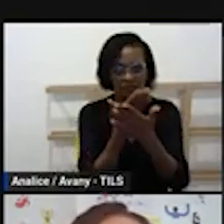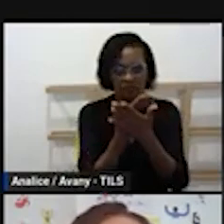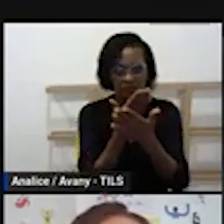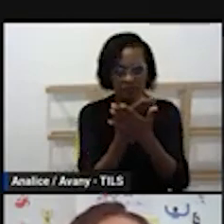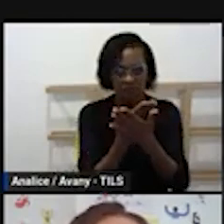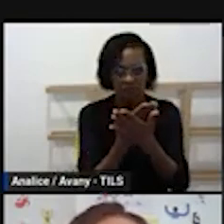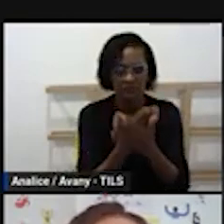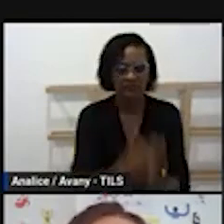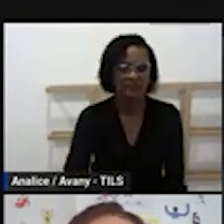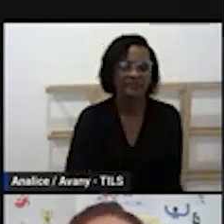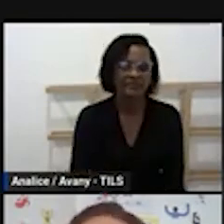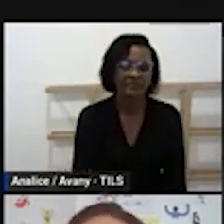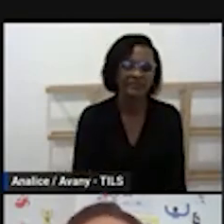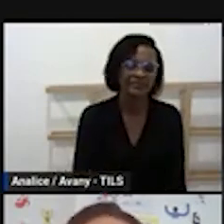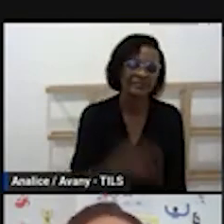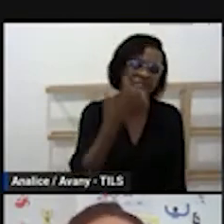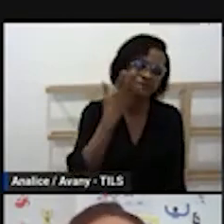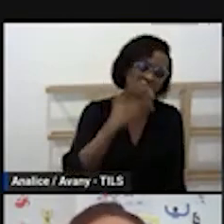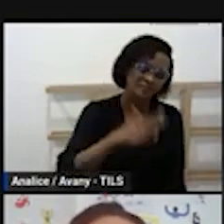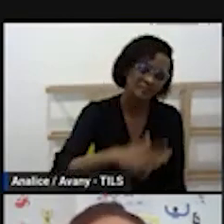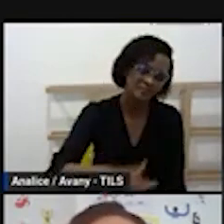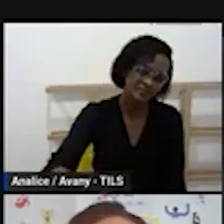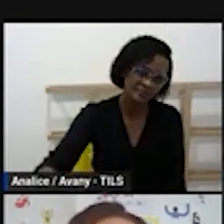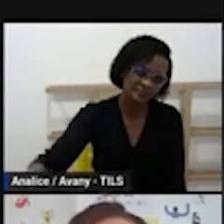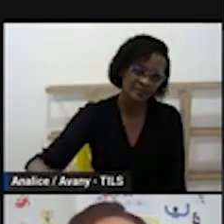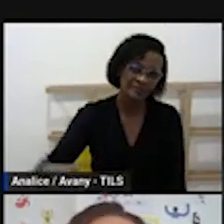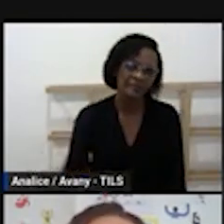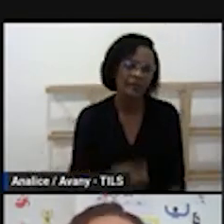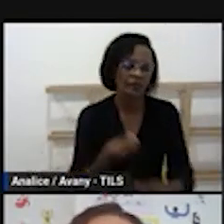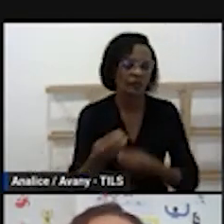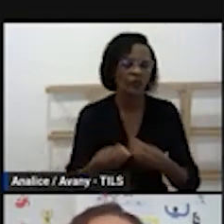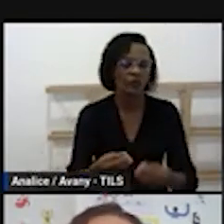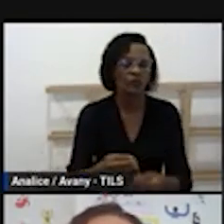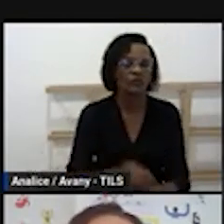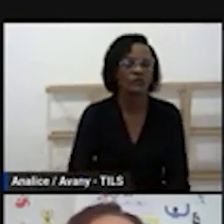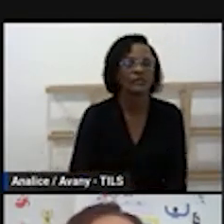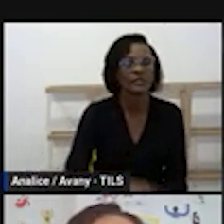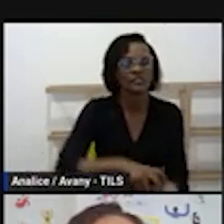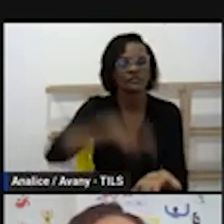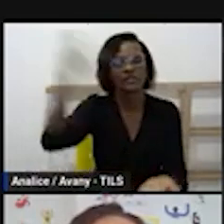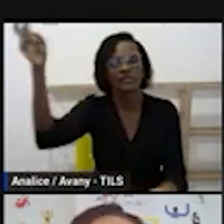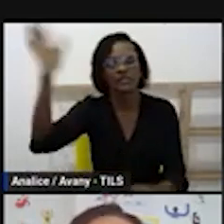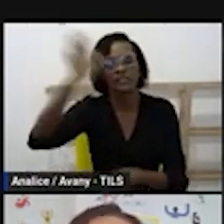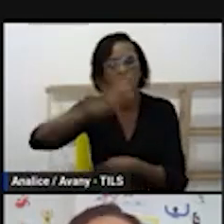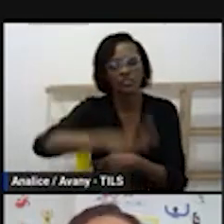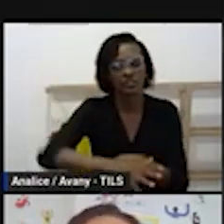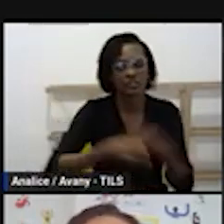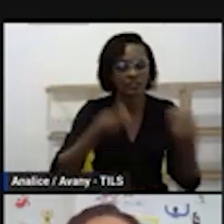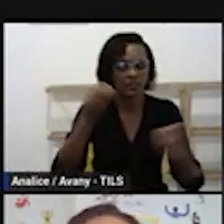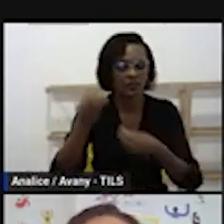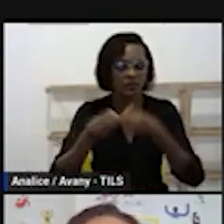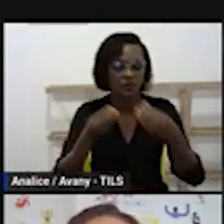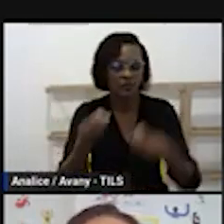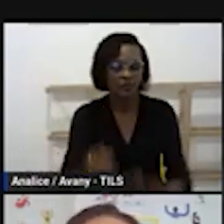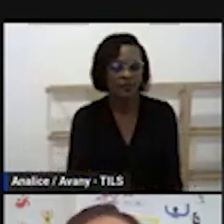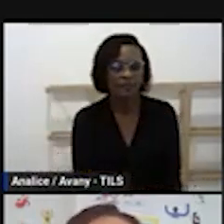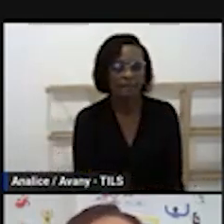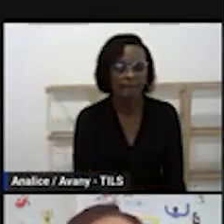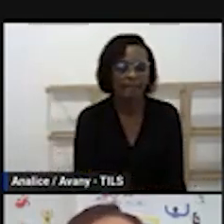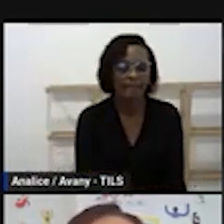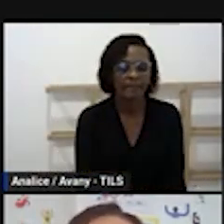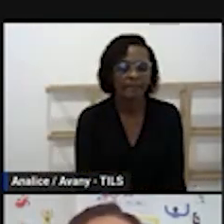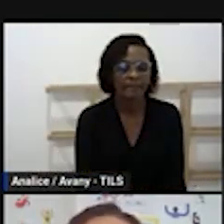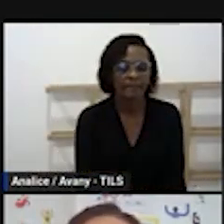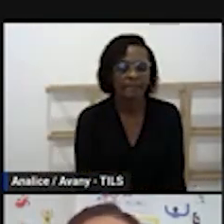a gente pensa nessa jornada de trabalho de extensão né então é é aquele aquele